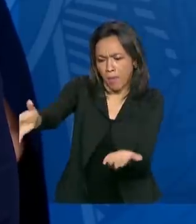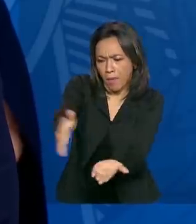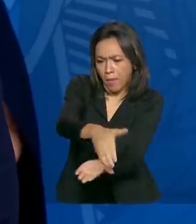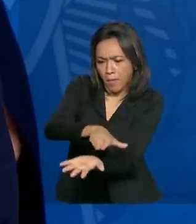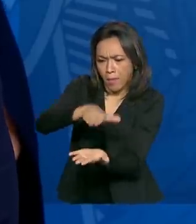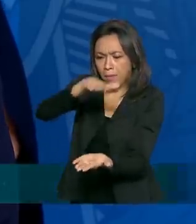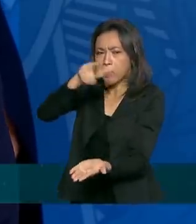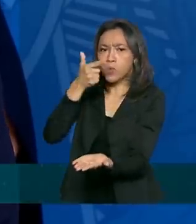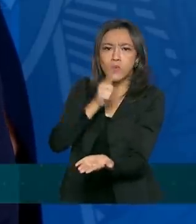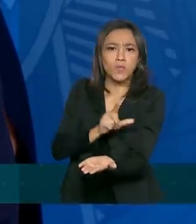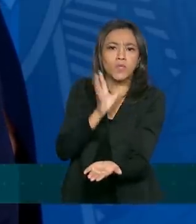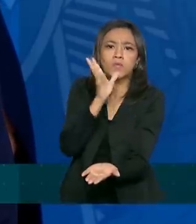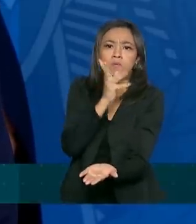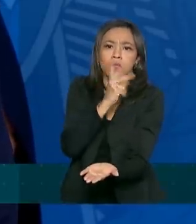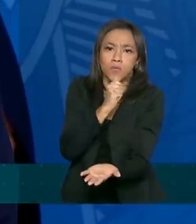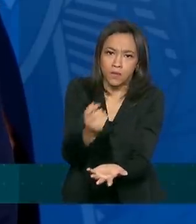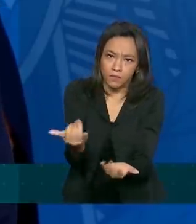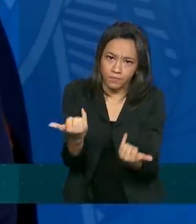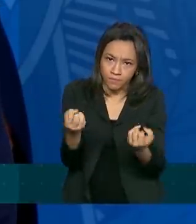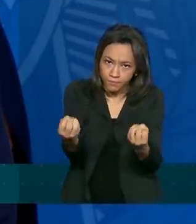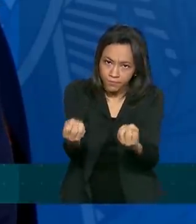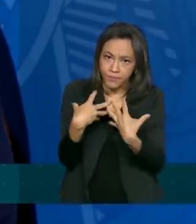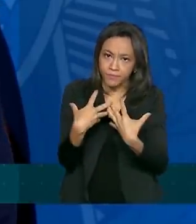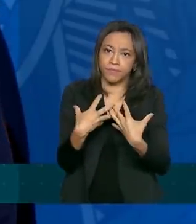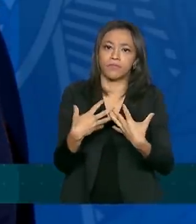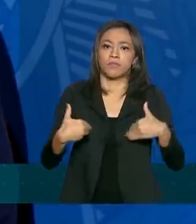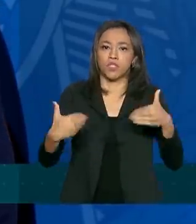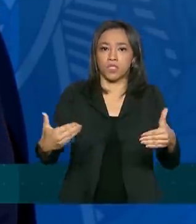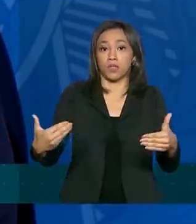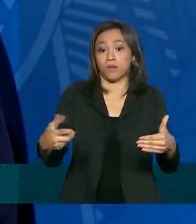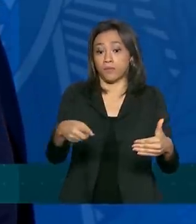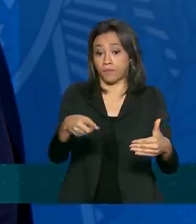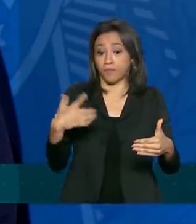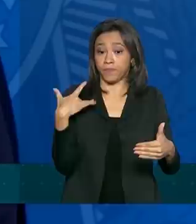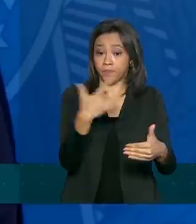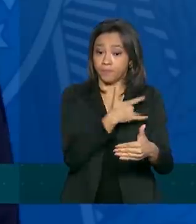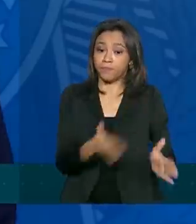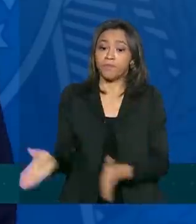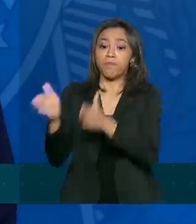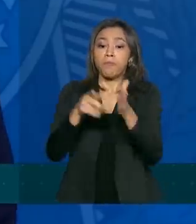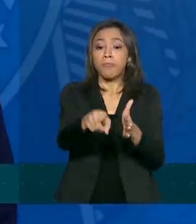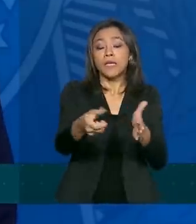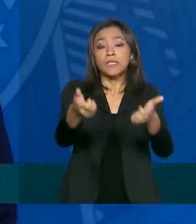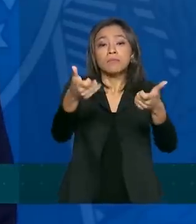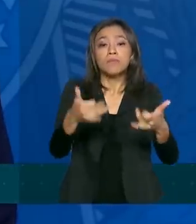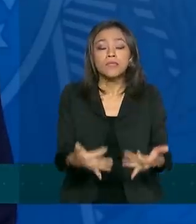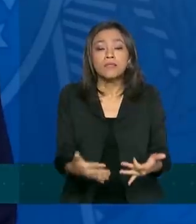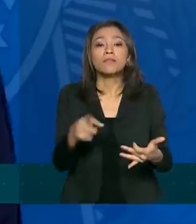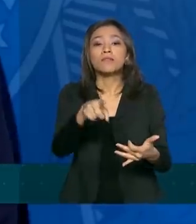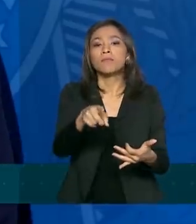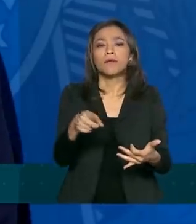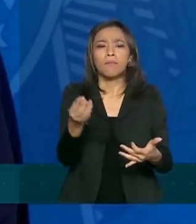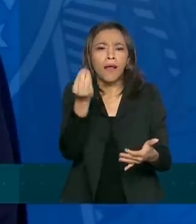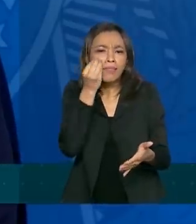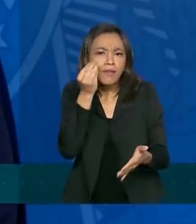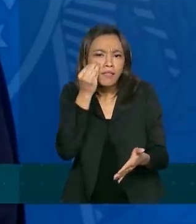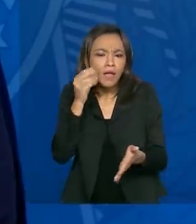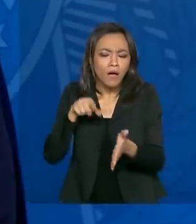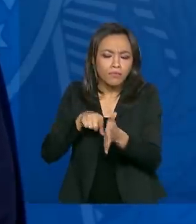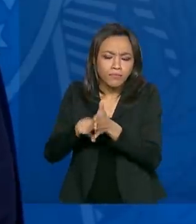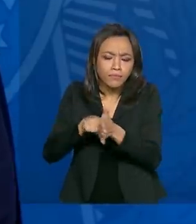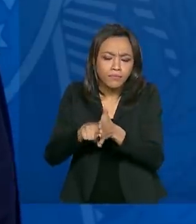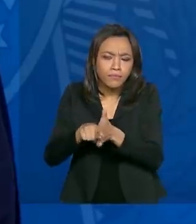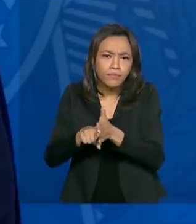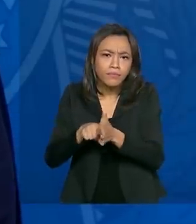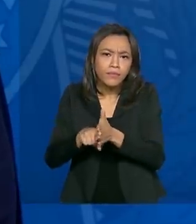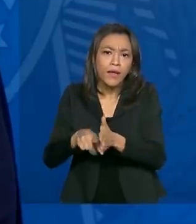com a estratégia que foi lançada pelo ministro e pelo secretário de ampliação da testagem, tanto pelo